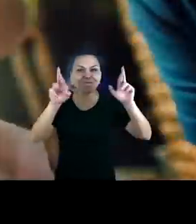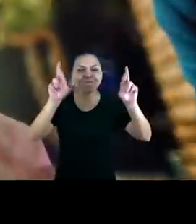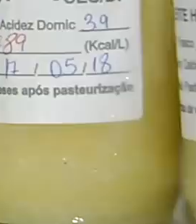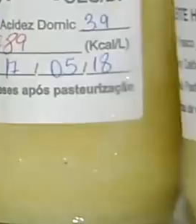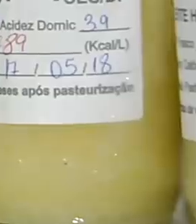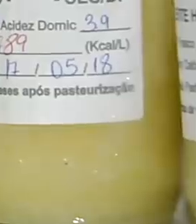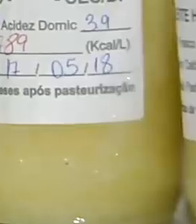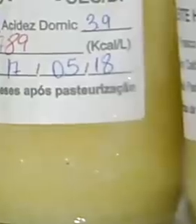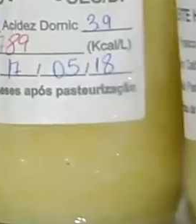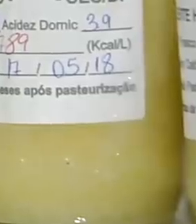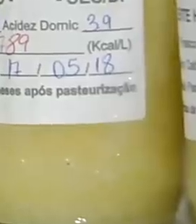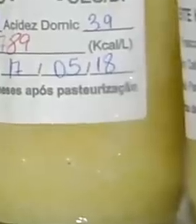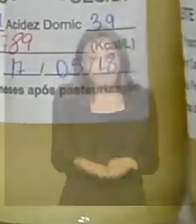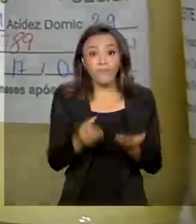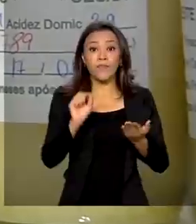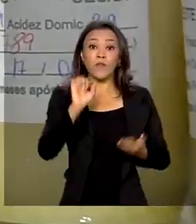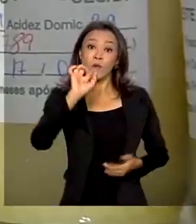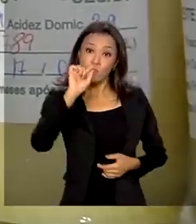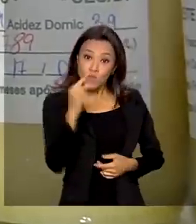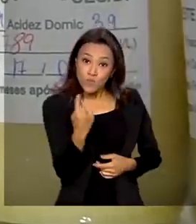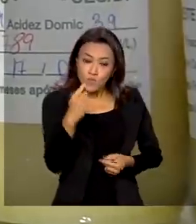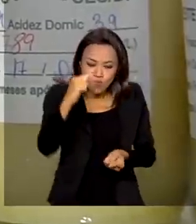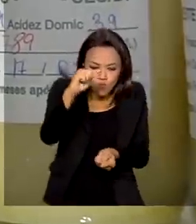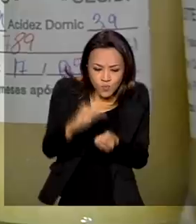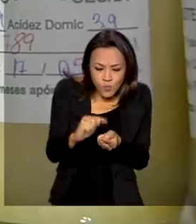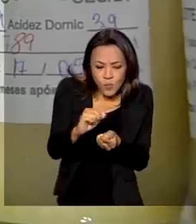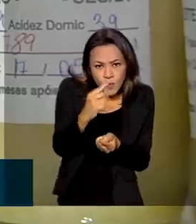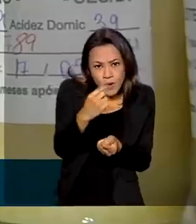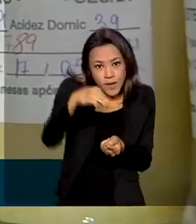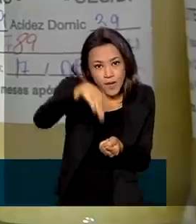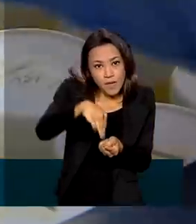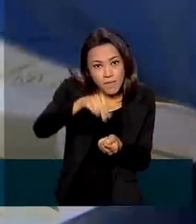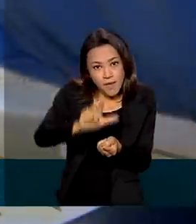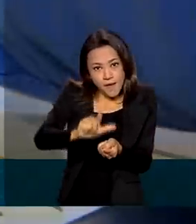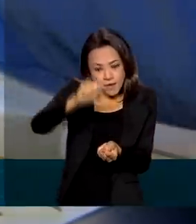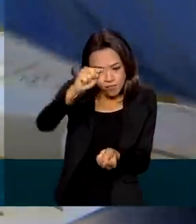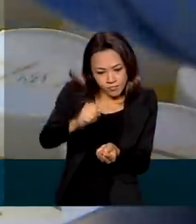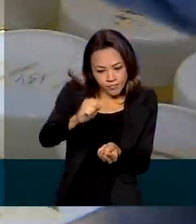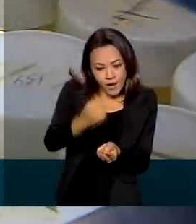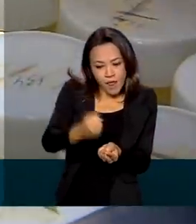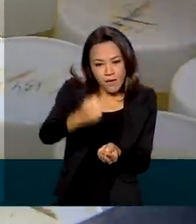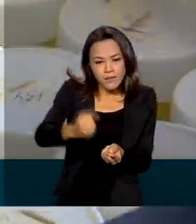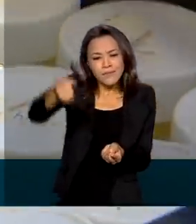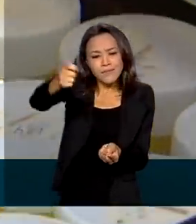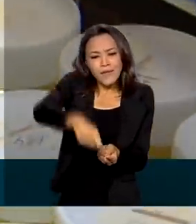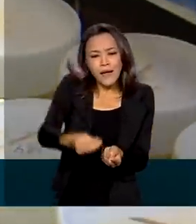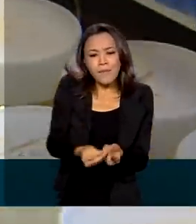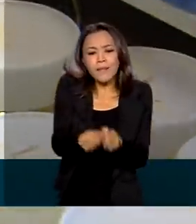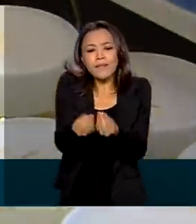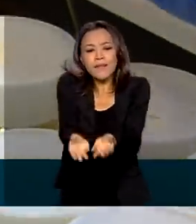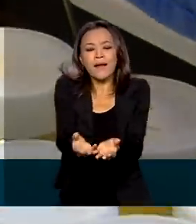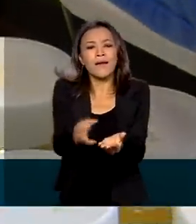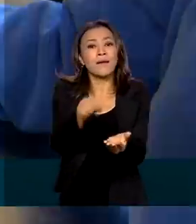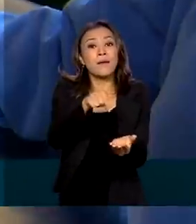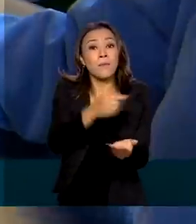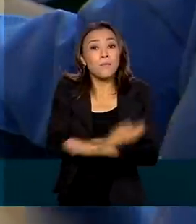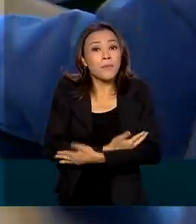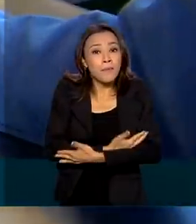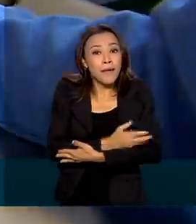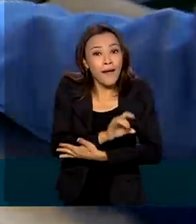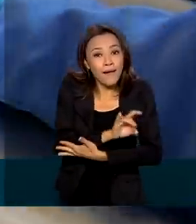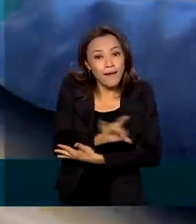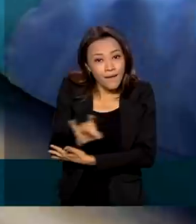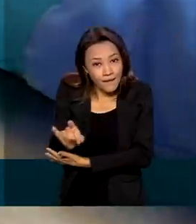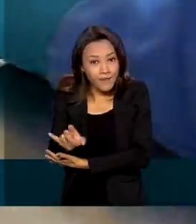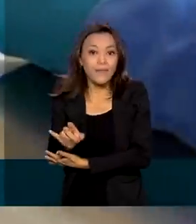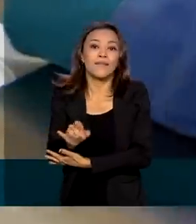esperança. Apenas um ml de leite pode ser o suficiente para alimentar um bebê a cada refeição. E